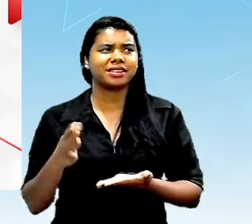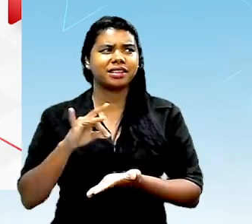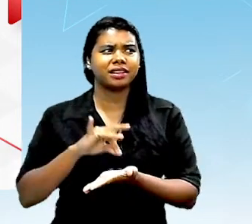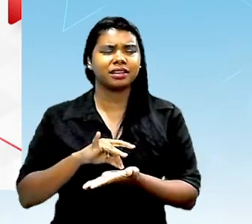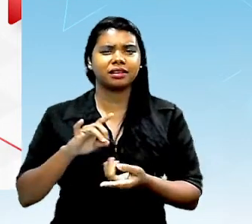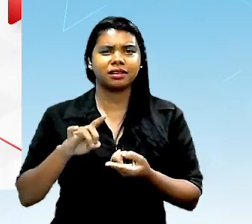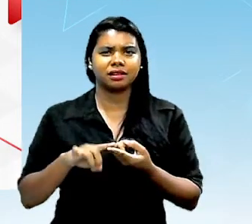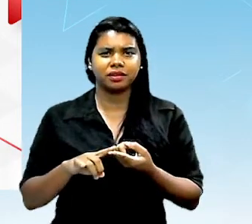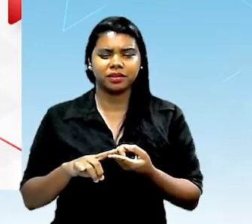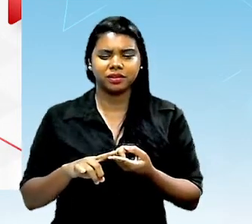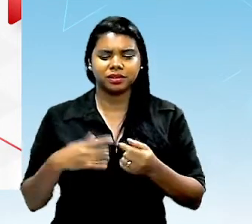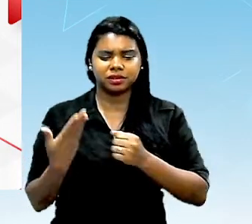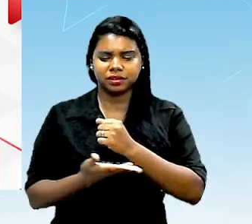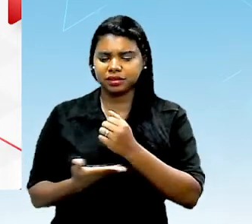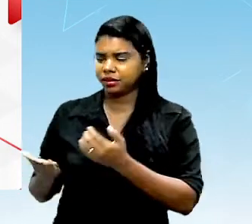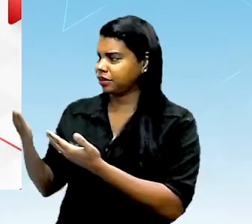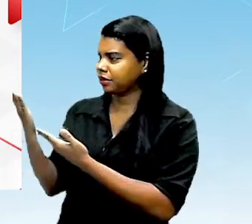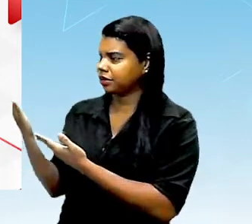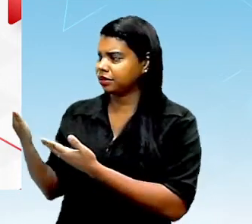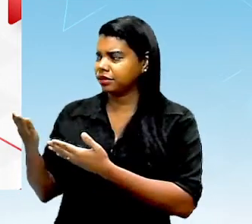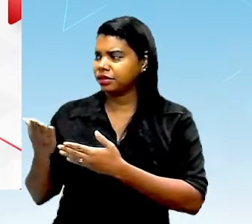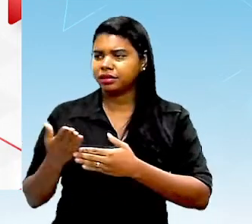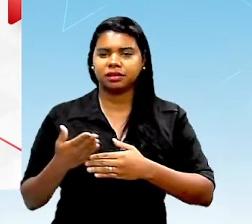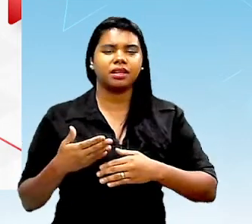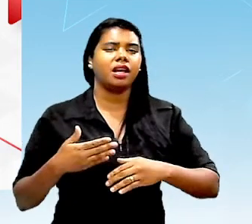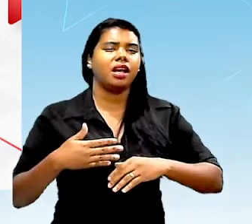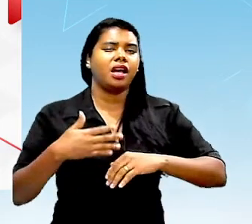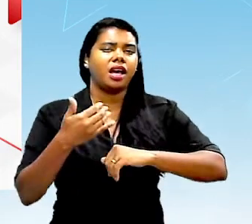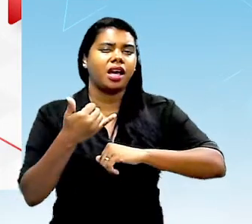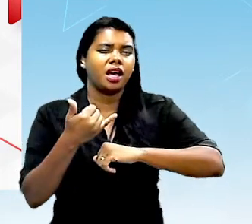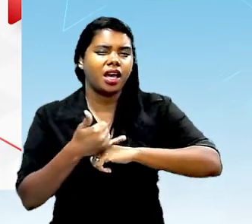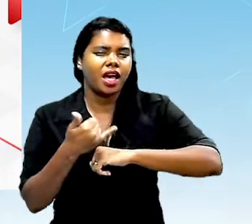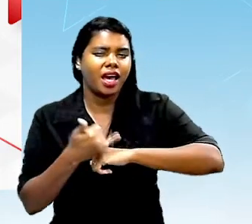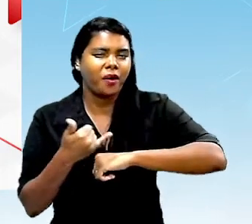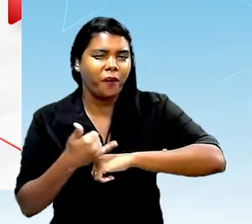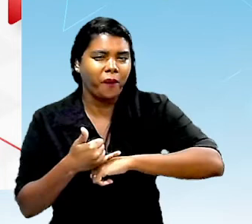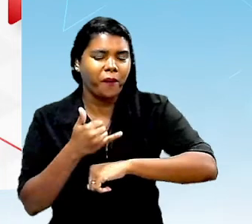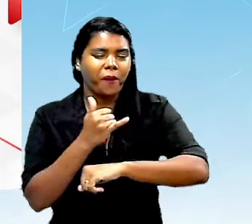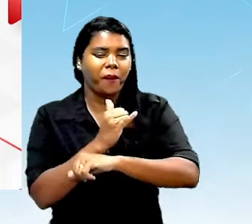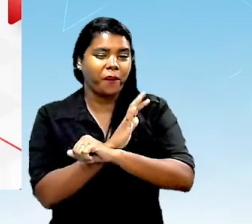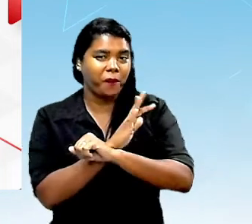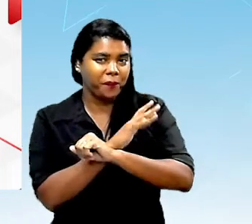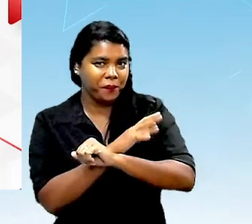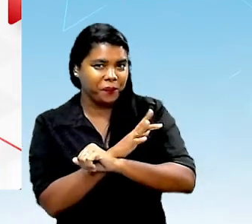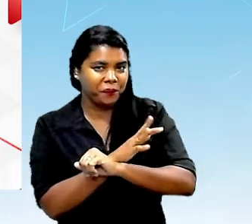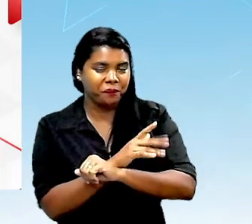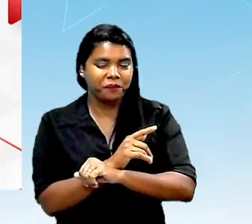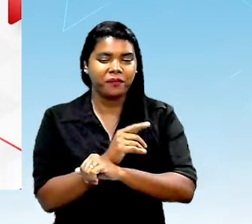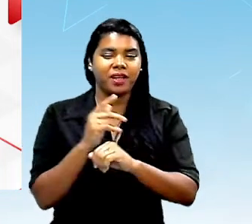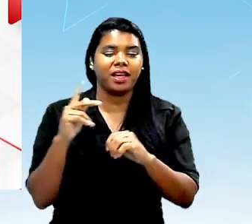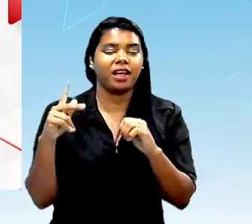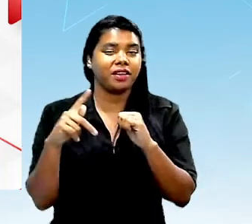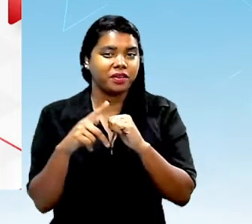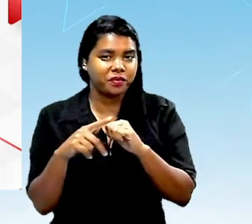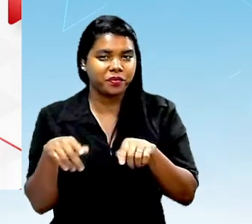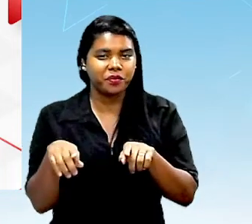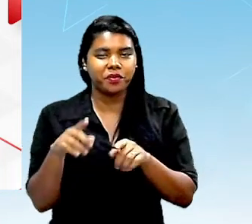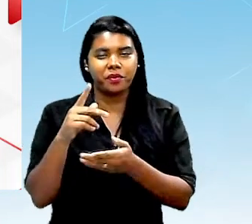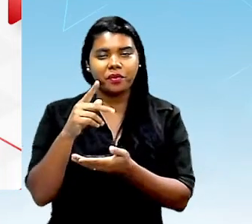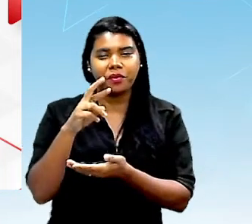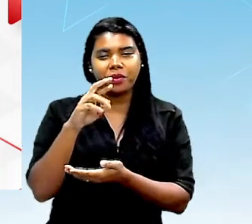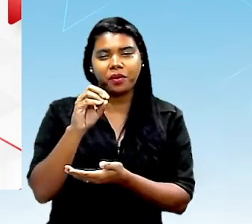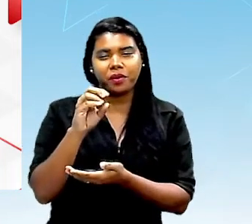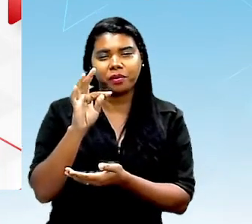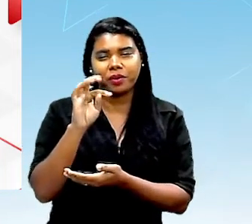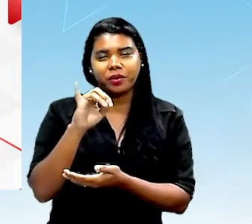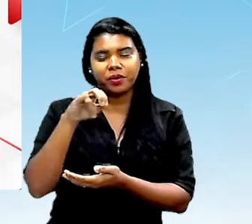aí é a base de um aminoácido aminoácidos quando se unem formam as proteínas e aí o que que